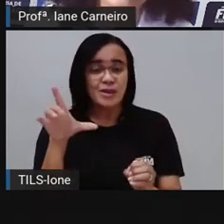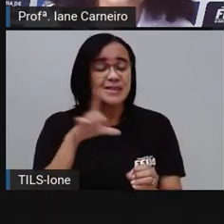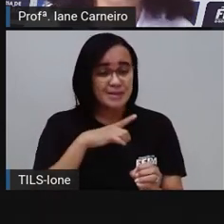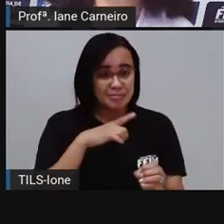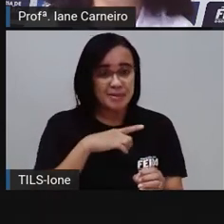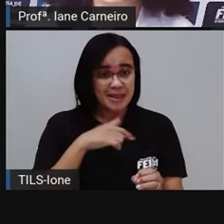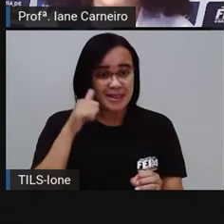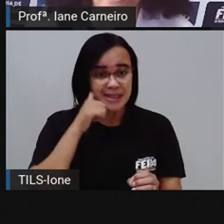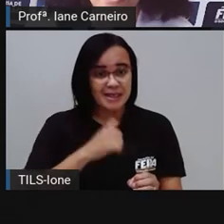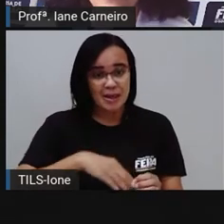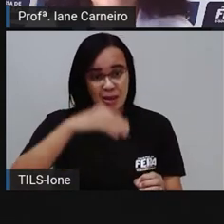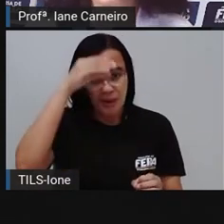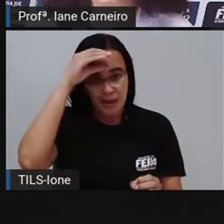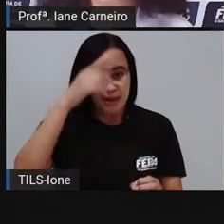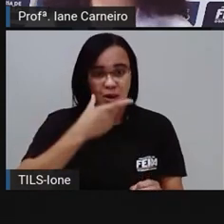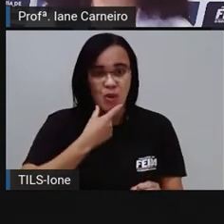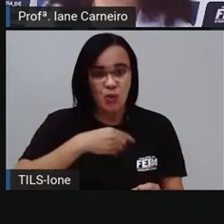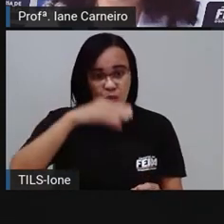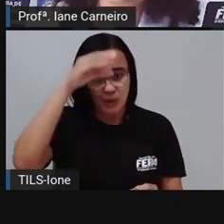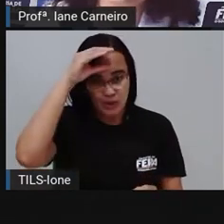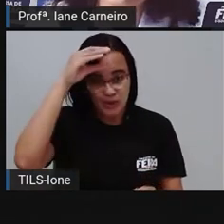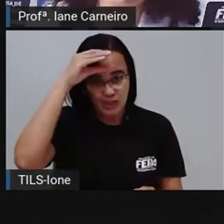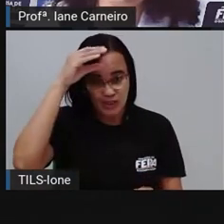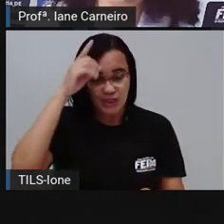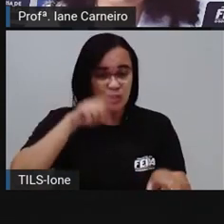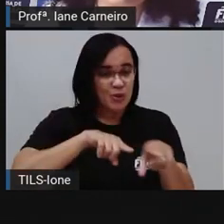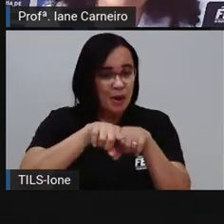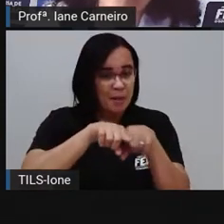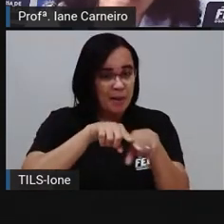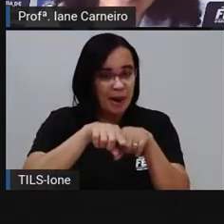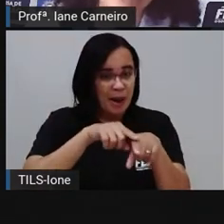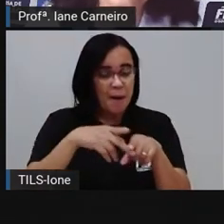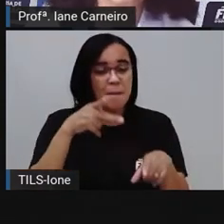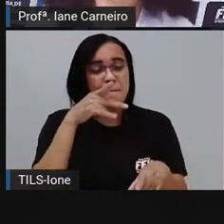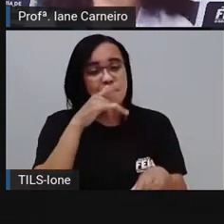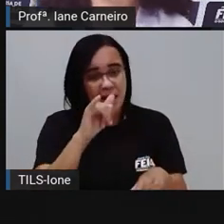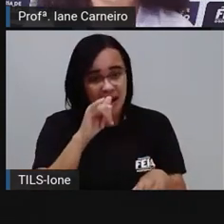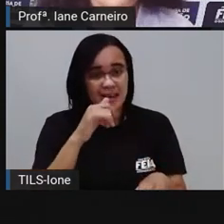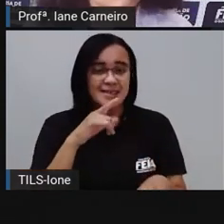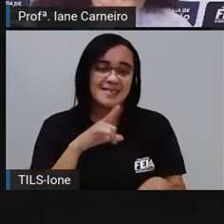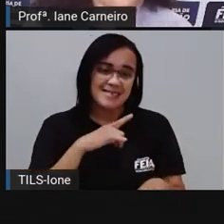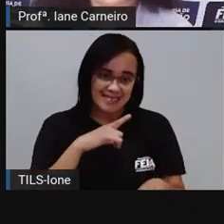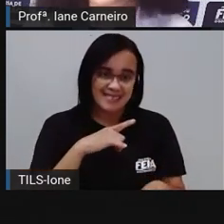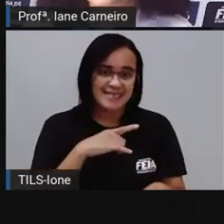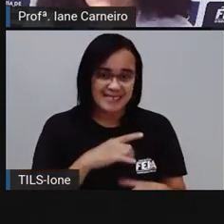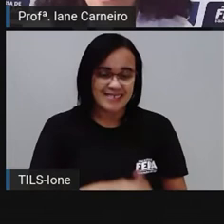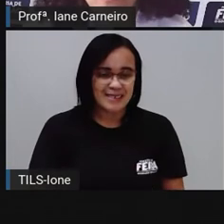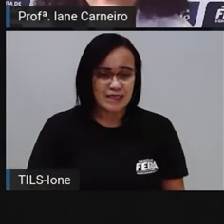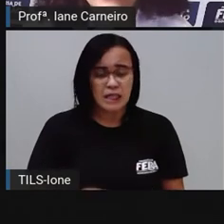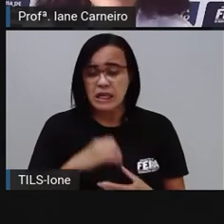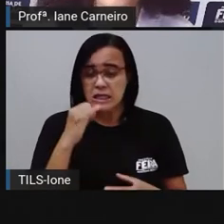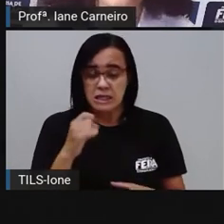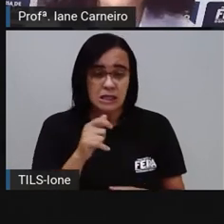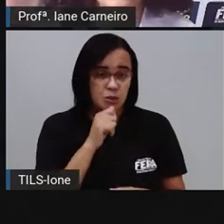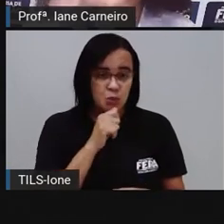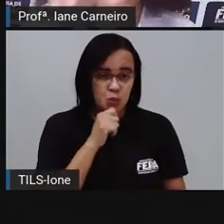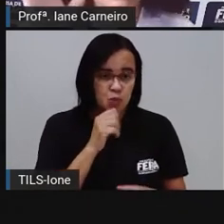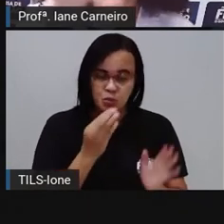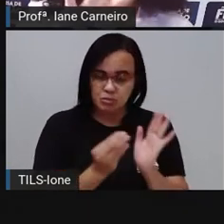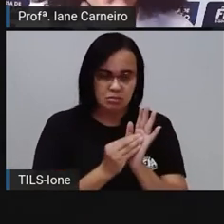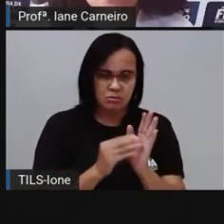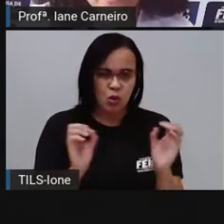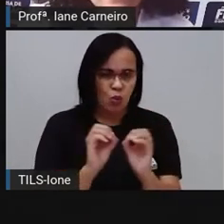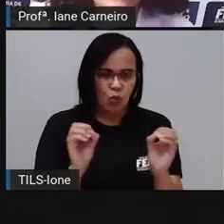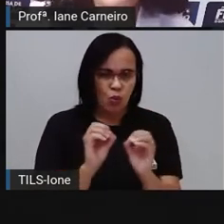tios paternos, que são os irmãos do nosso pai. Se não tiver, também não coloca. Se você não